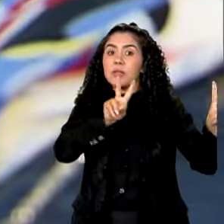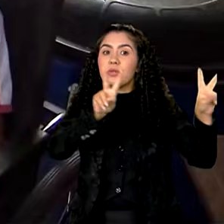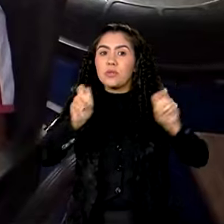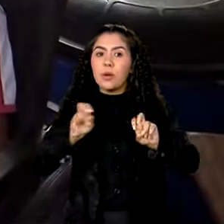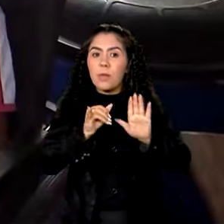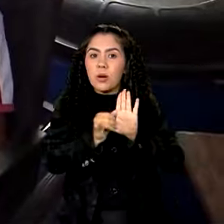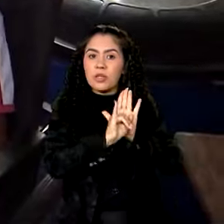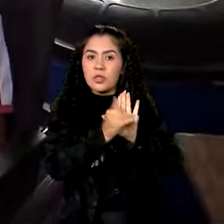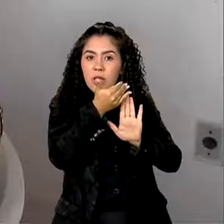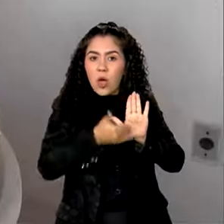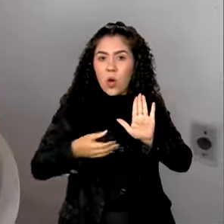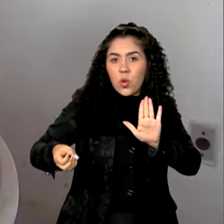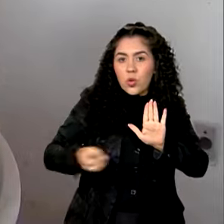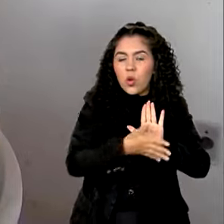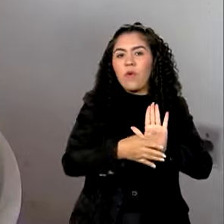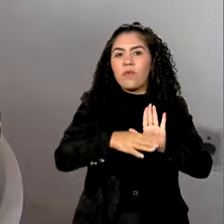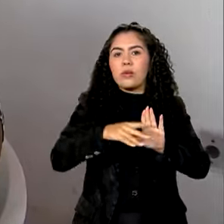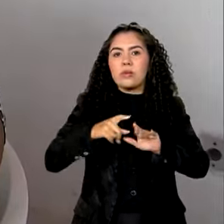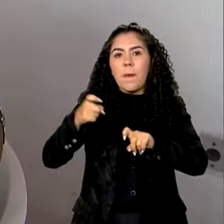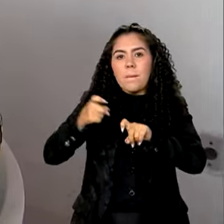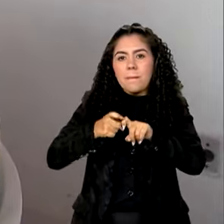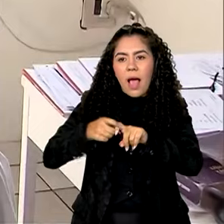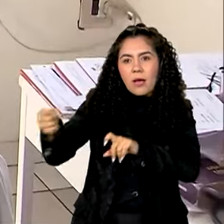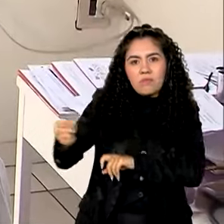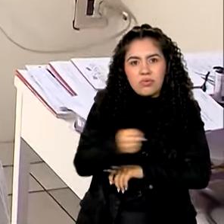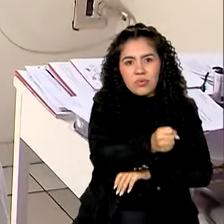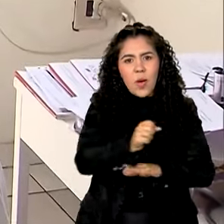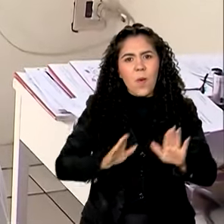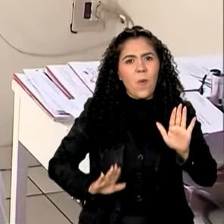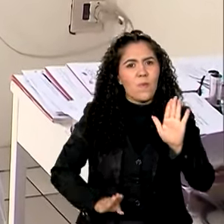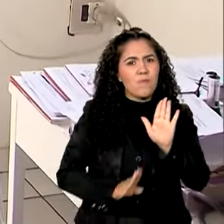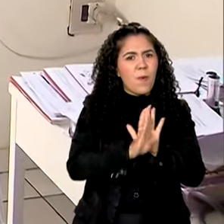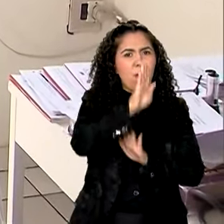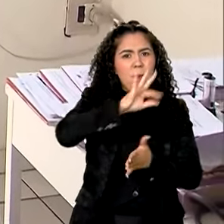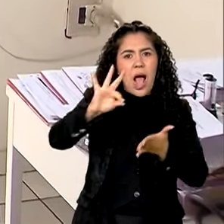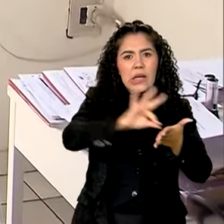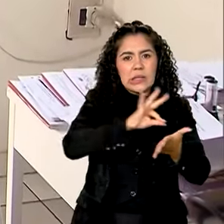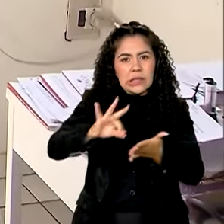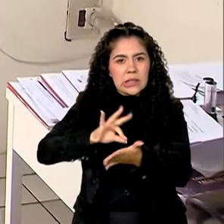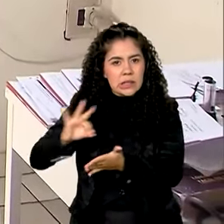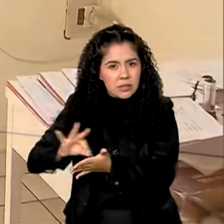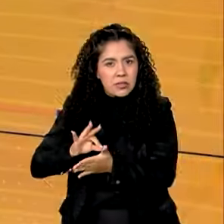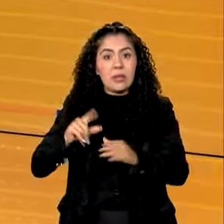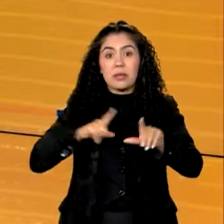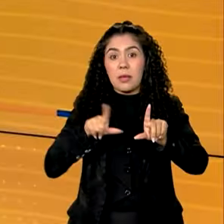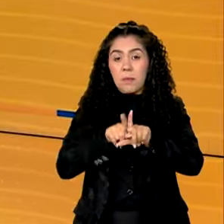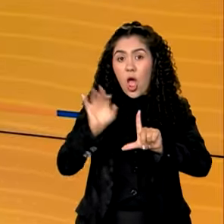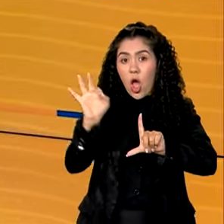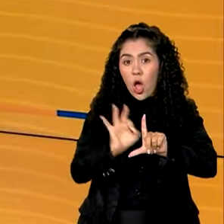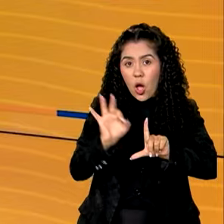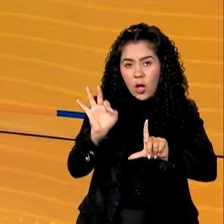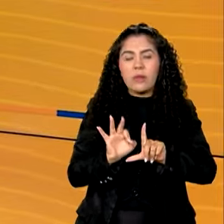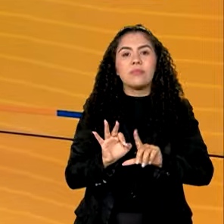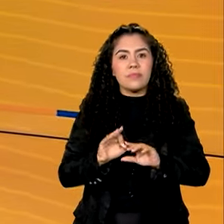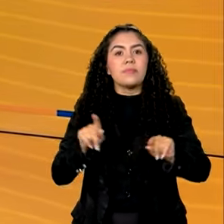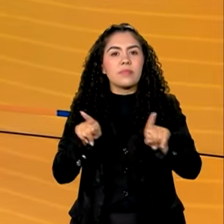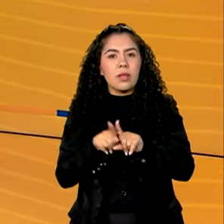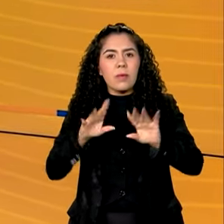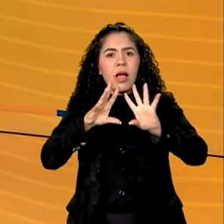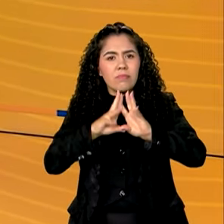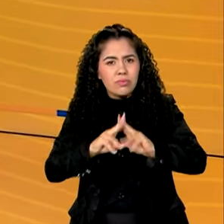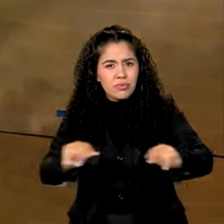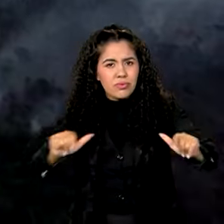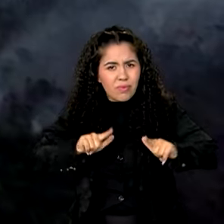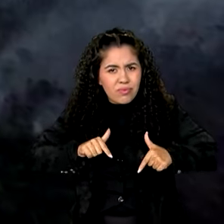programa Mais Médicos tem recorde de inscrições, serão ofertadas vagas no regime de cotas. Combate a incêndios no